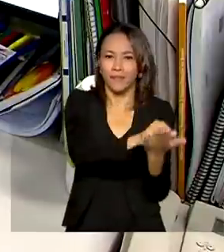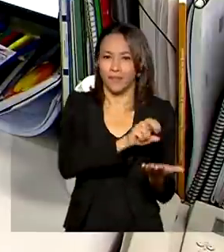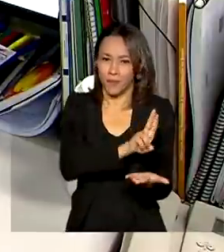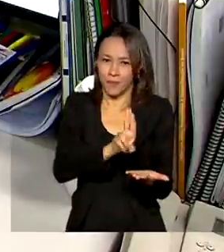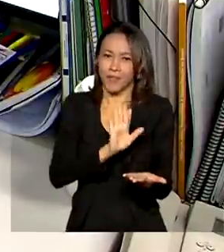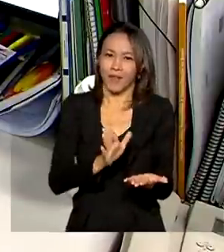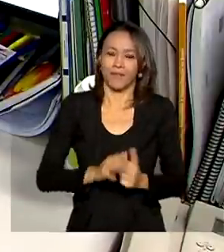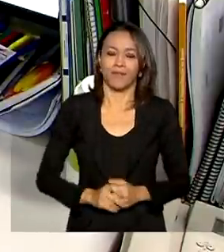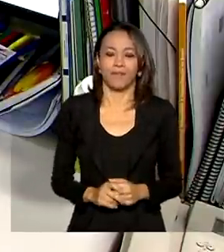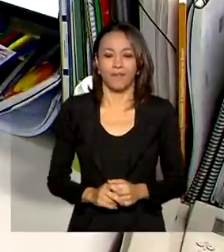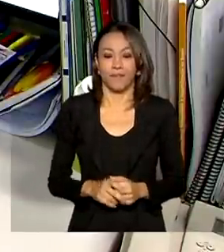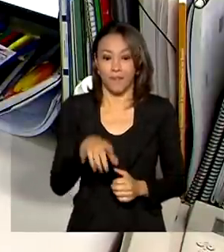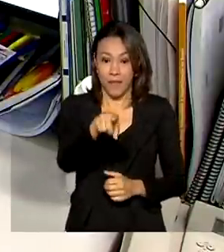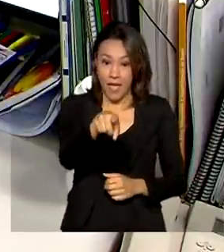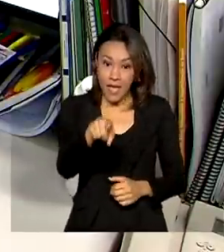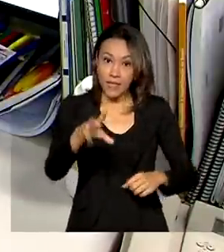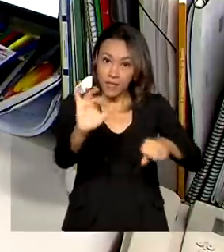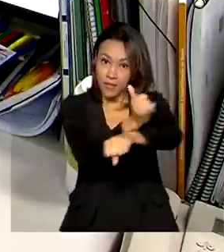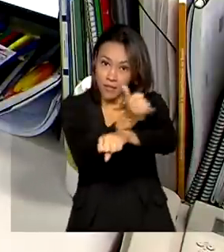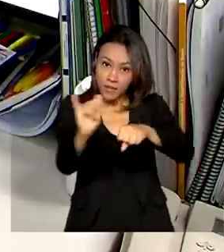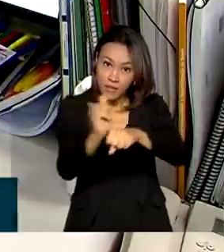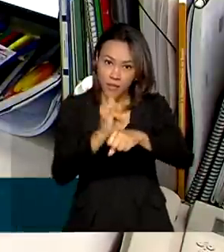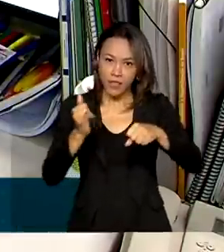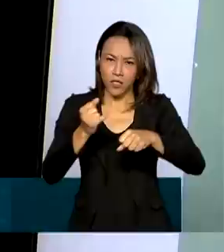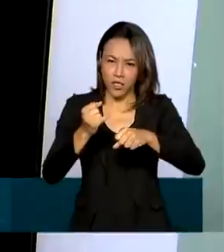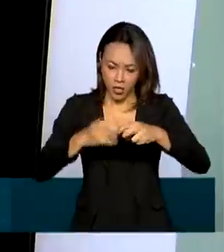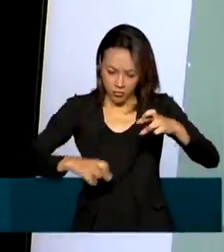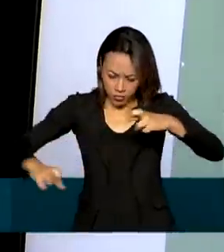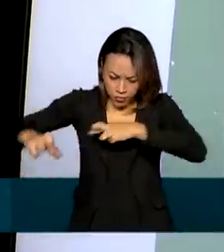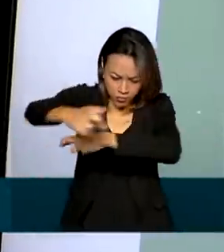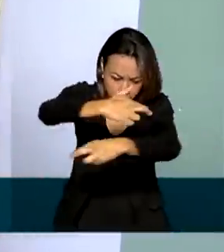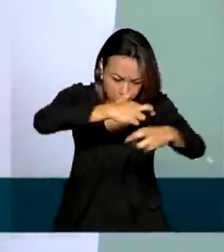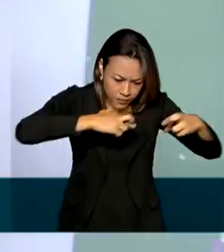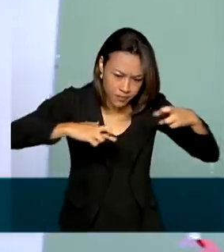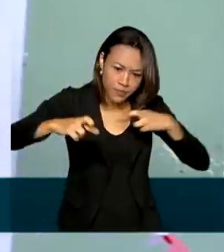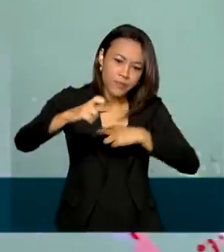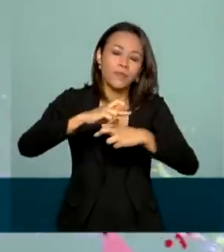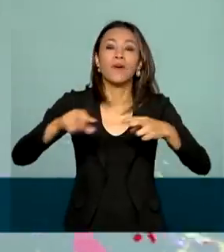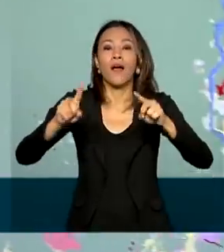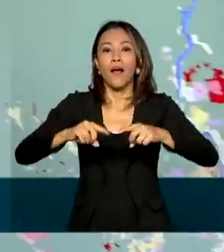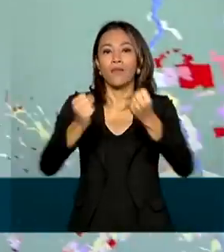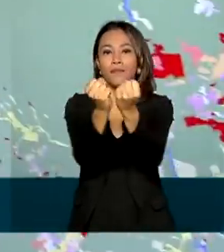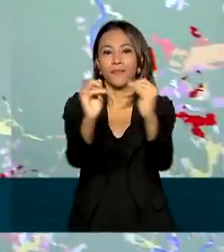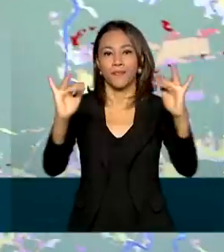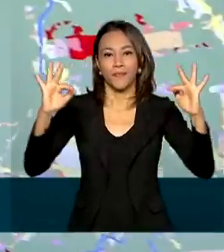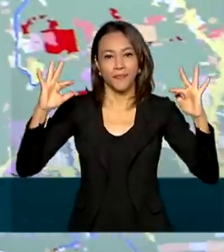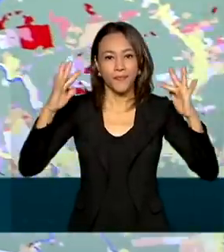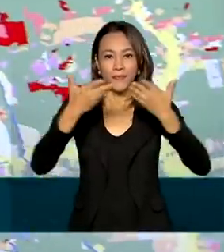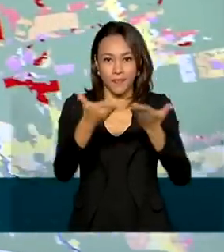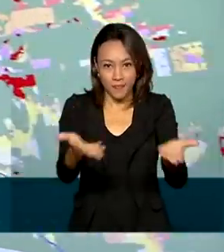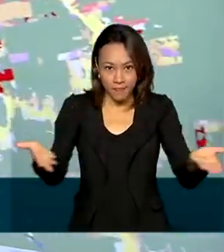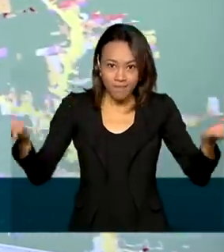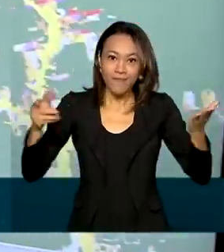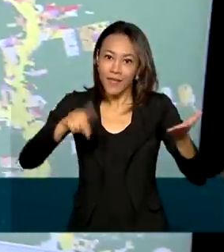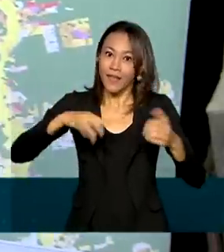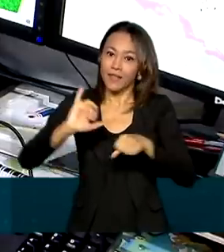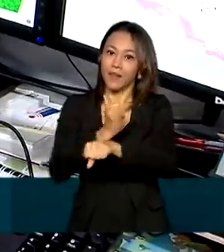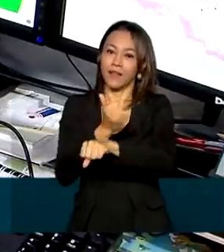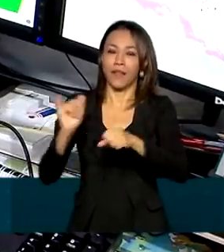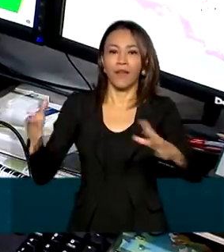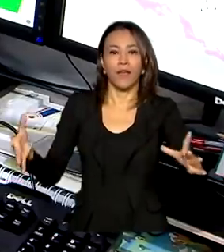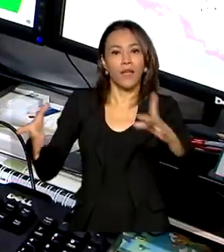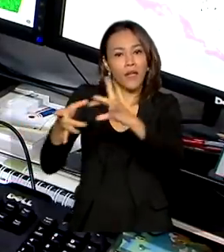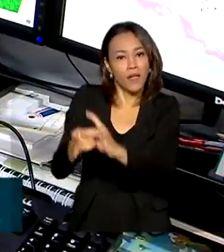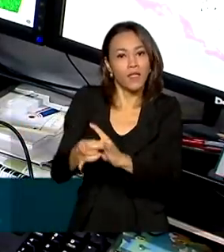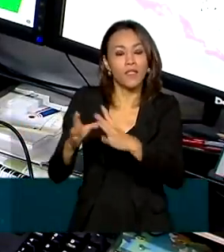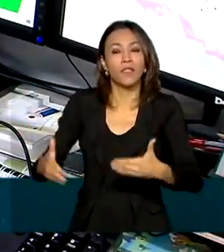A ferramenta de monitoramento faz parte do programa Brasil Mais, meio ambiente integrado e seguro, projeto estratégico do Ministério